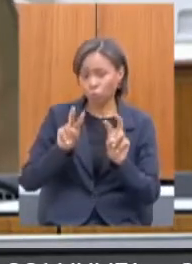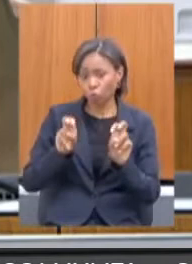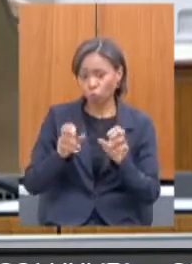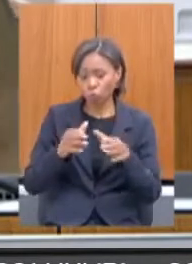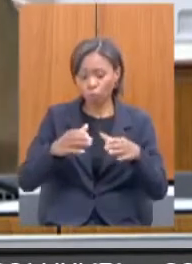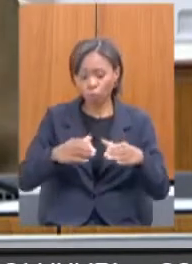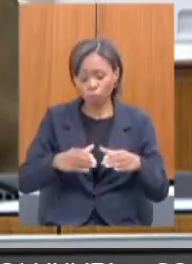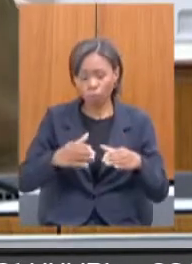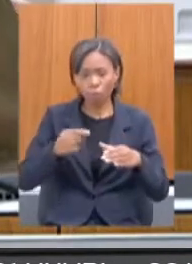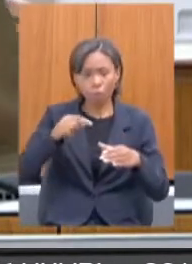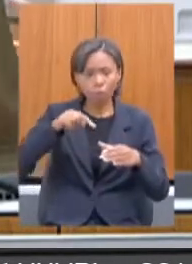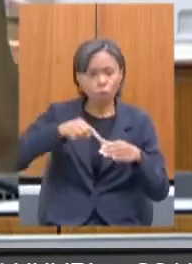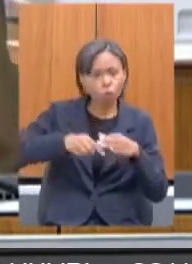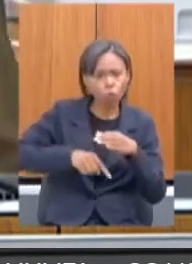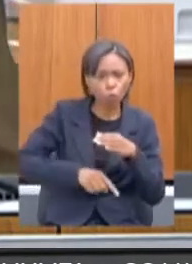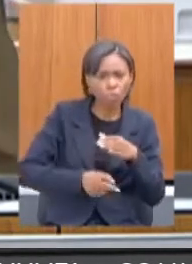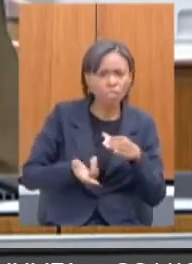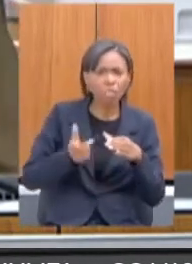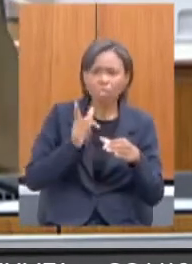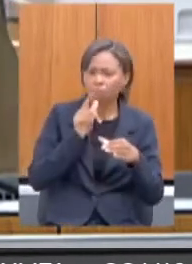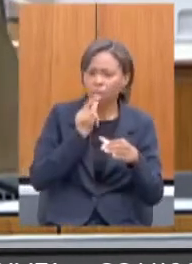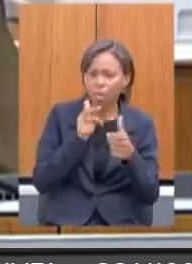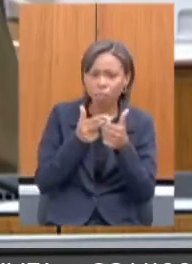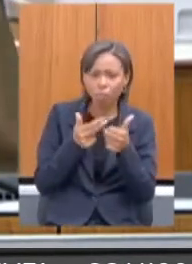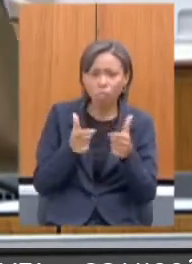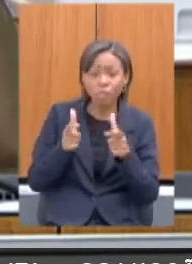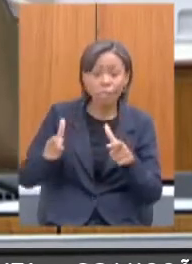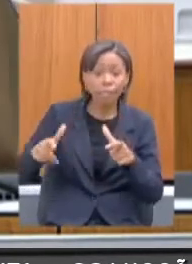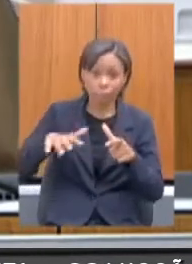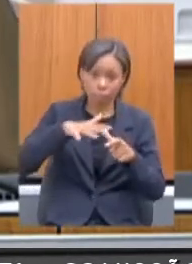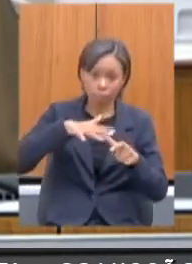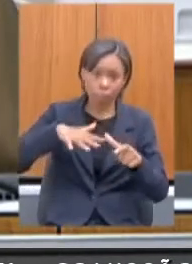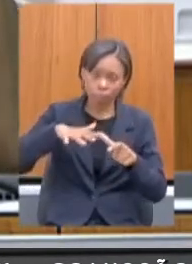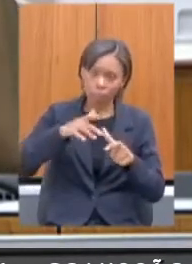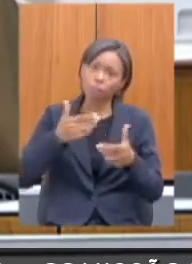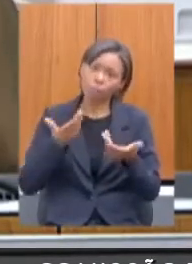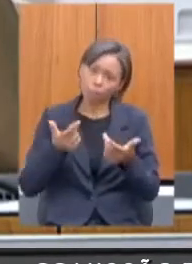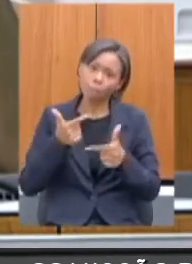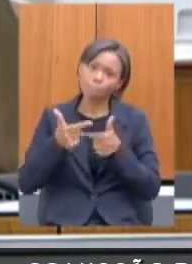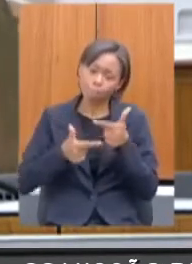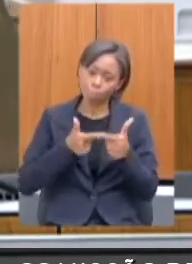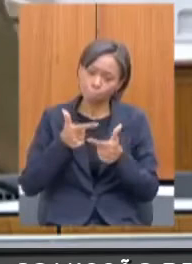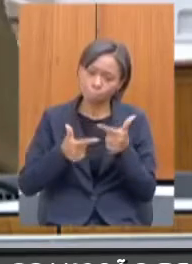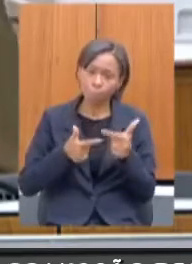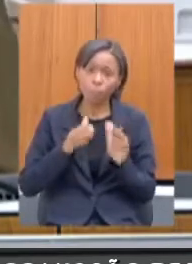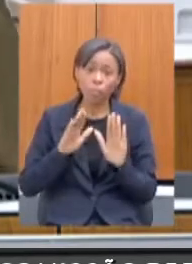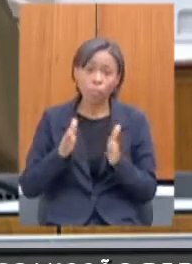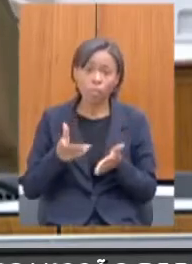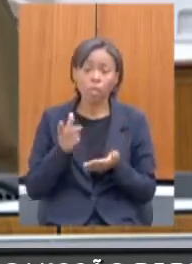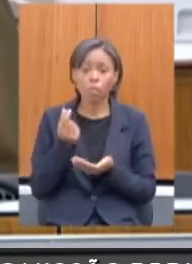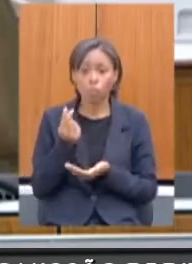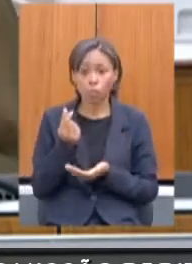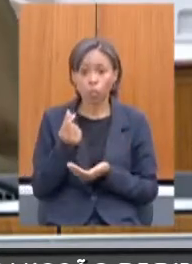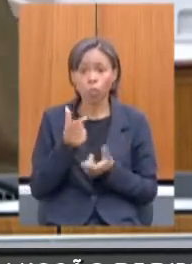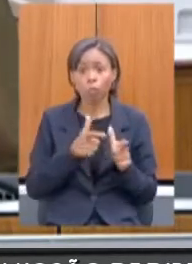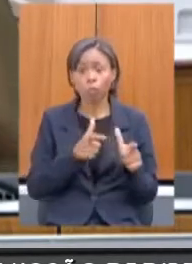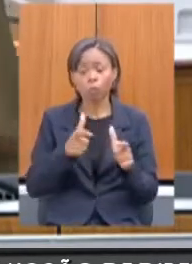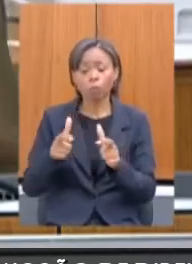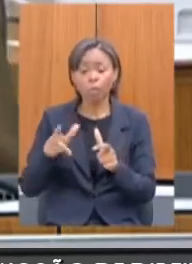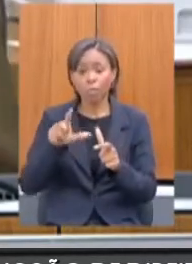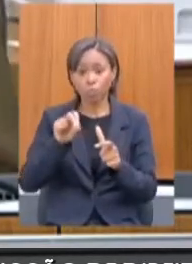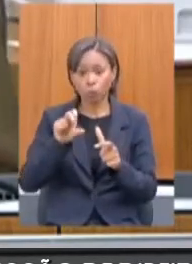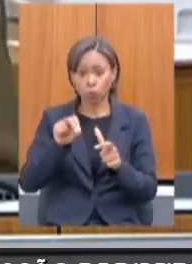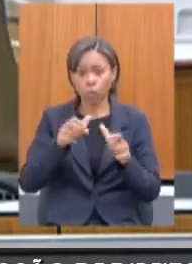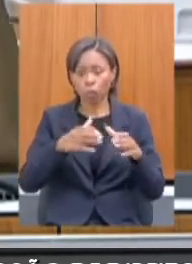regiões. Então, nós estamos trabalhando com isso. Hoje, eu já tenho recurso para 50 poços e mais 20 já